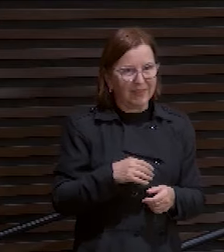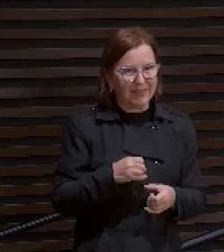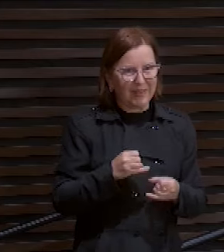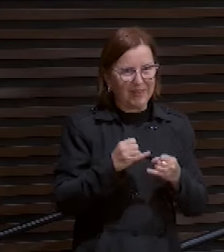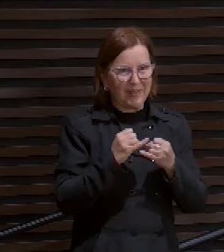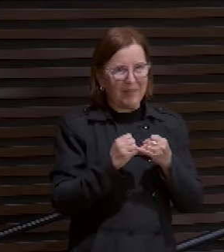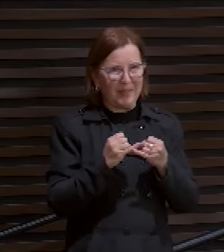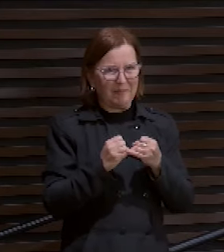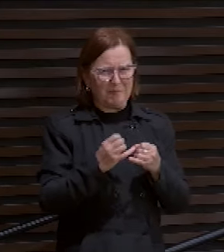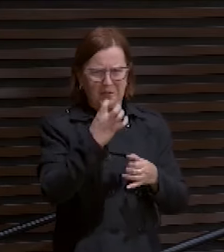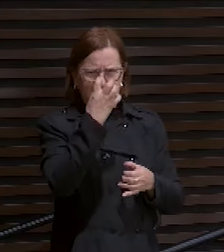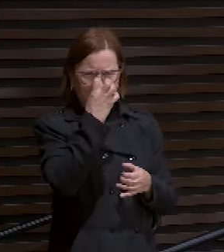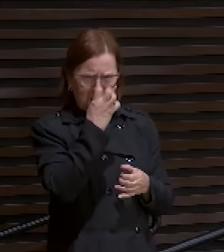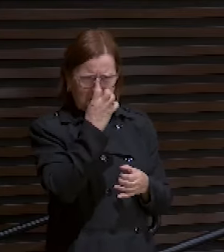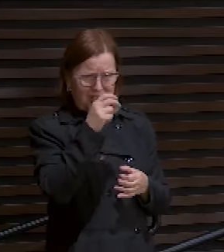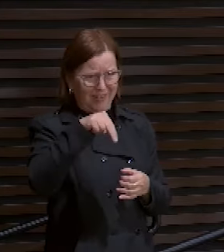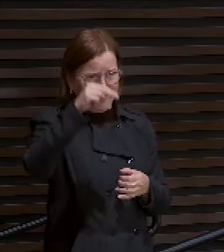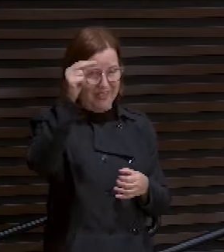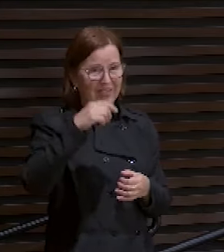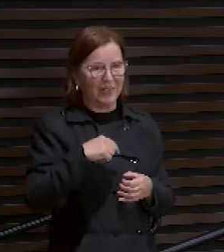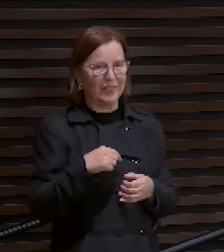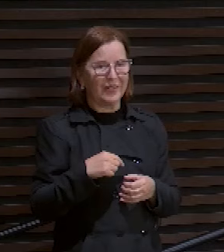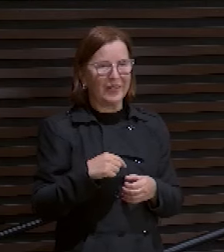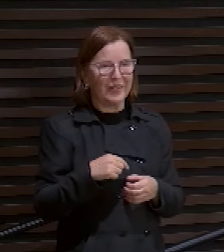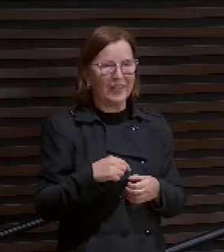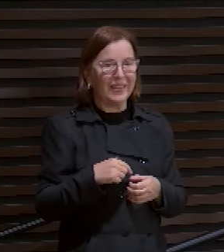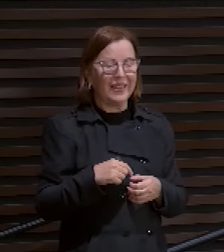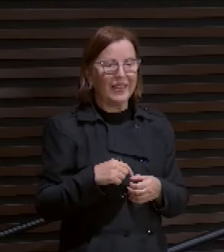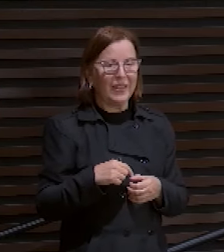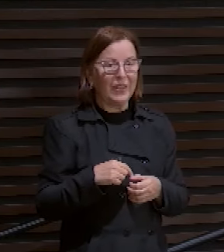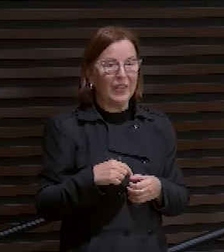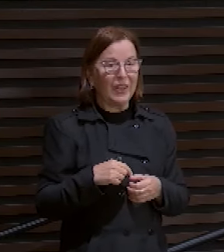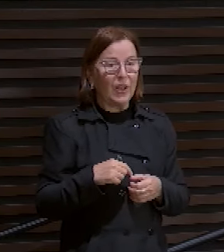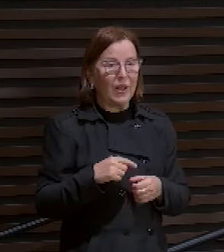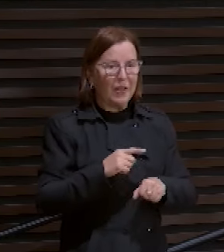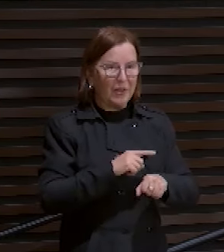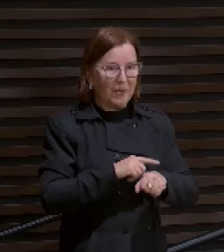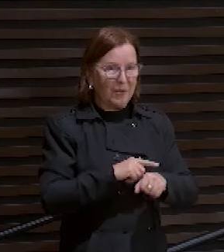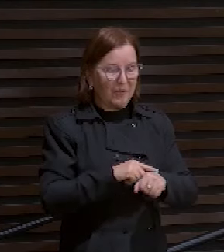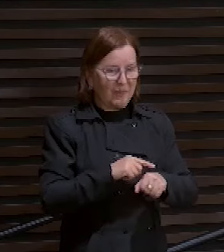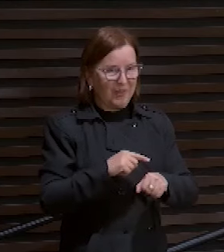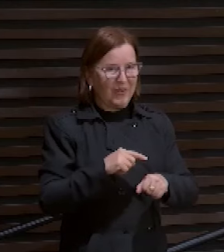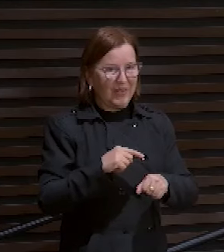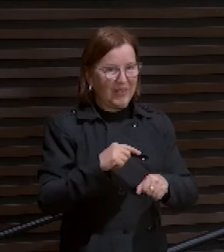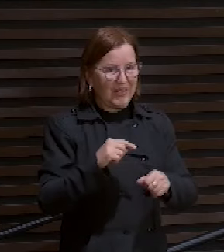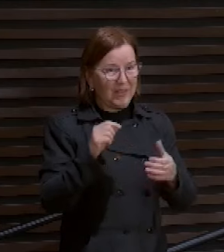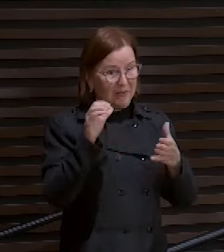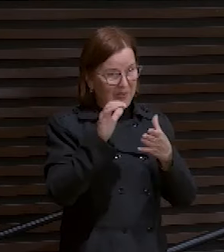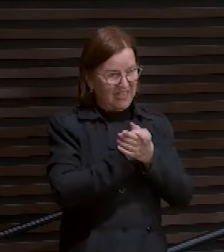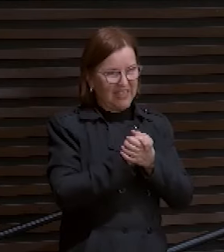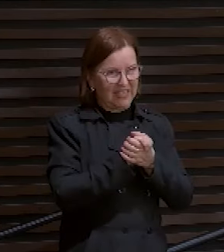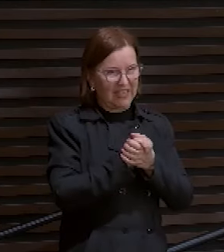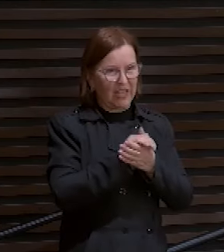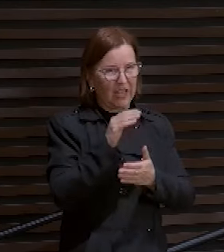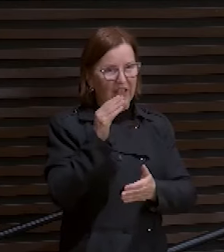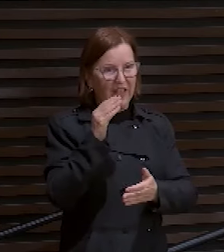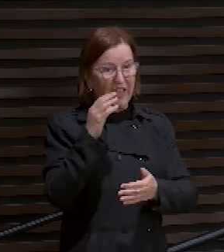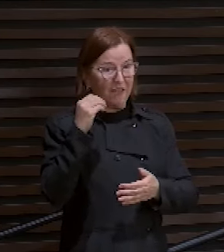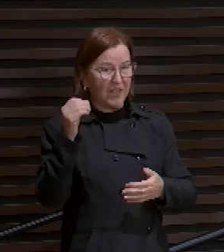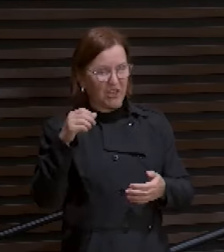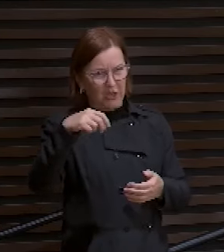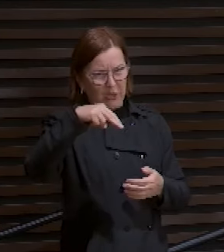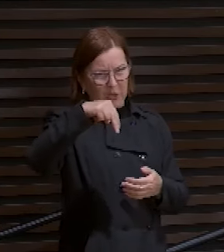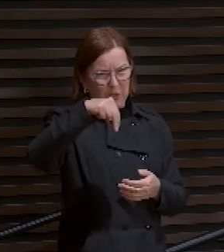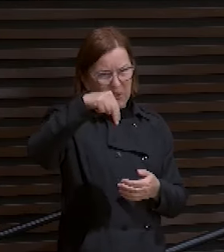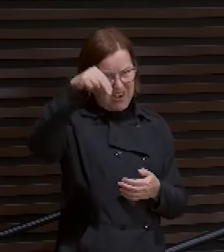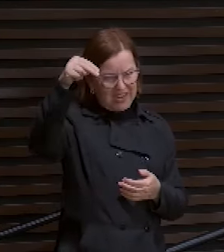Nordeste. Quando eu casei, fui de lua de mel para o Nordeste. Nós fomos numa loja lá, vendia carranca. Pensando nas carrancas feias. Eu falei, vou